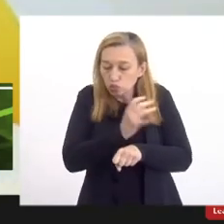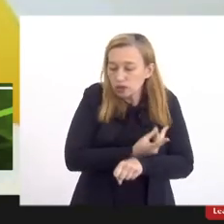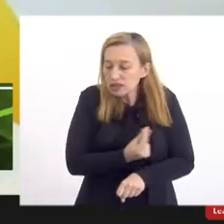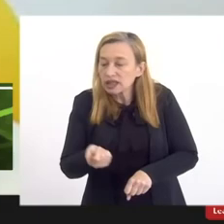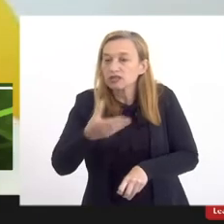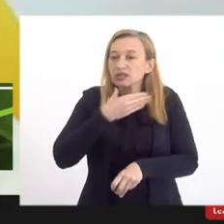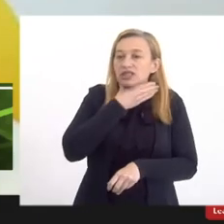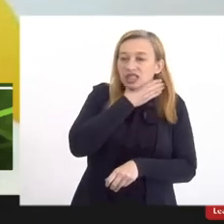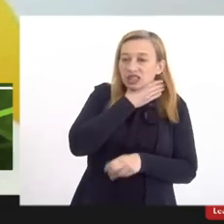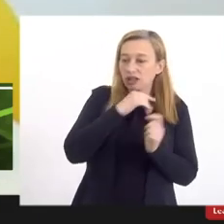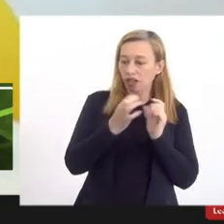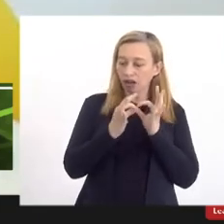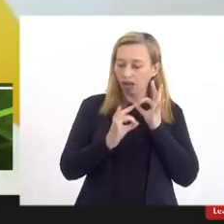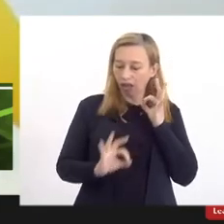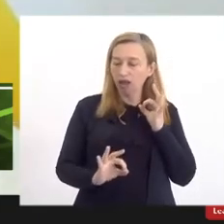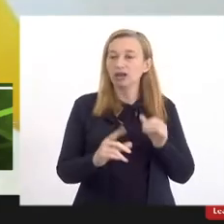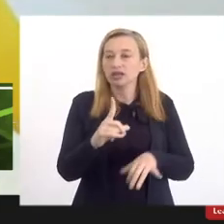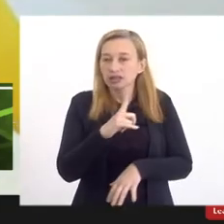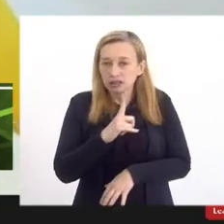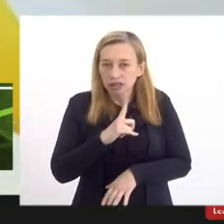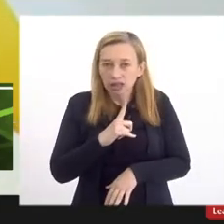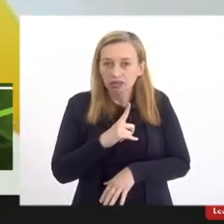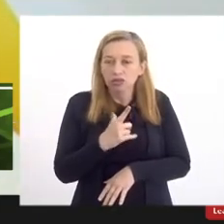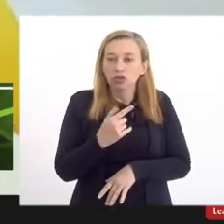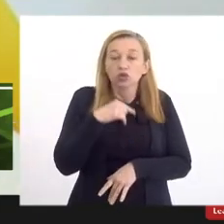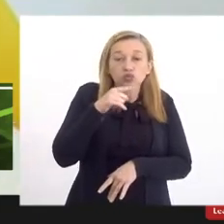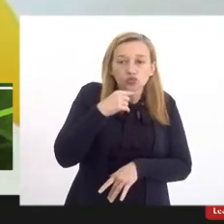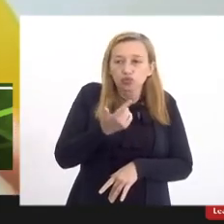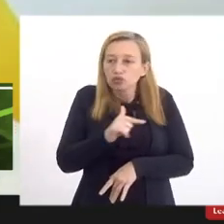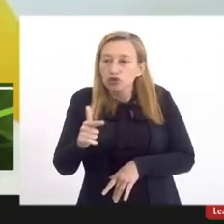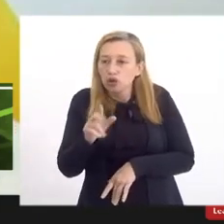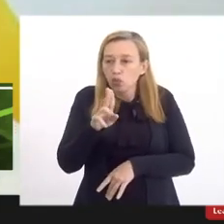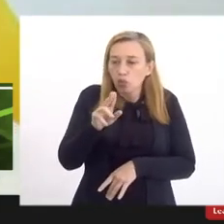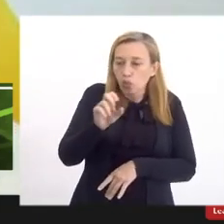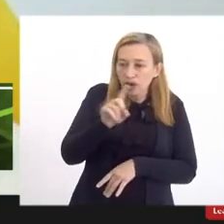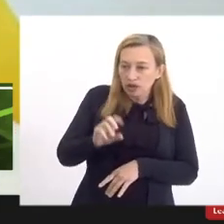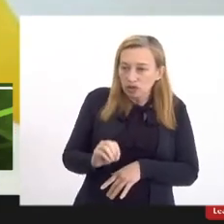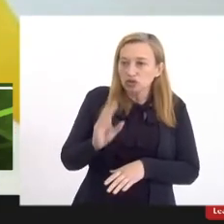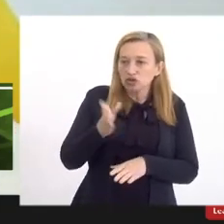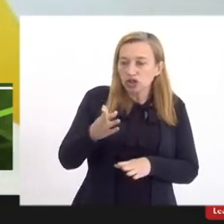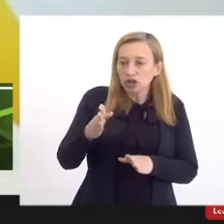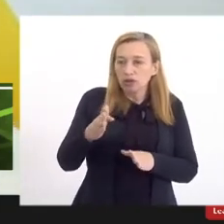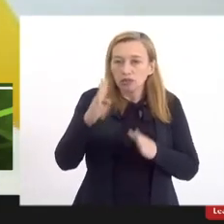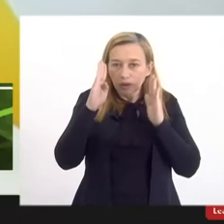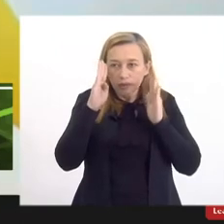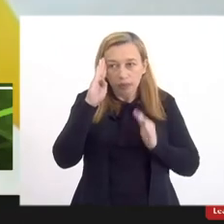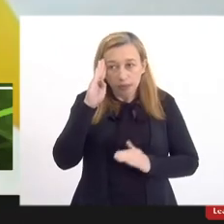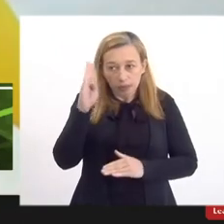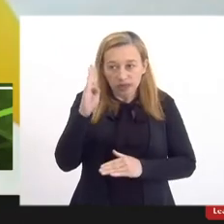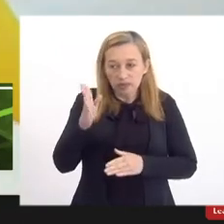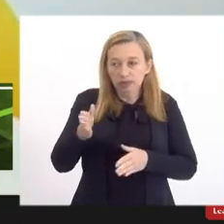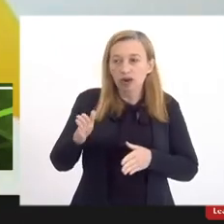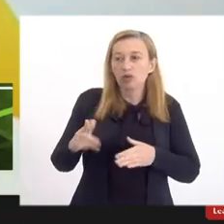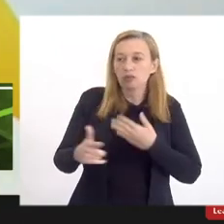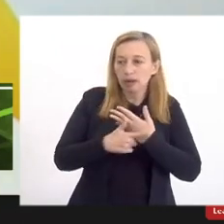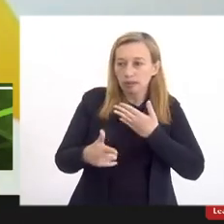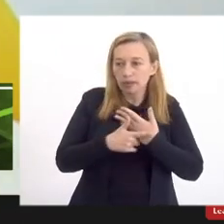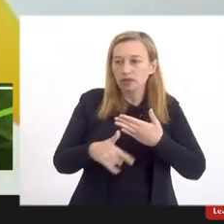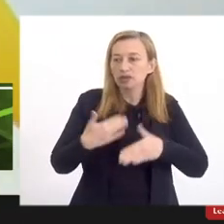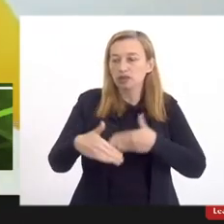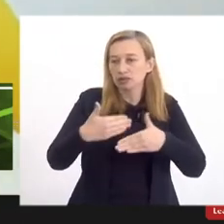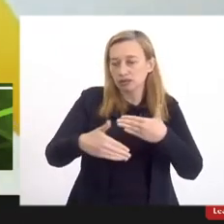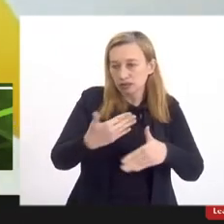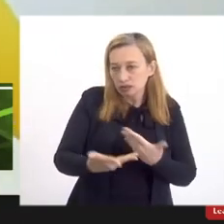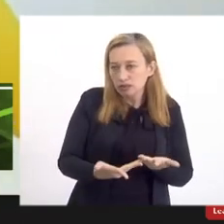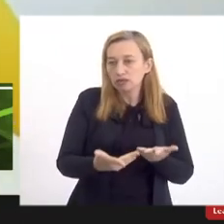crise prolongada que está enfrentando e a gente não tem dúvida que a UESO já cumpre um papel nesse processo e que vai cumprir ainda mais